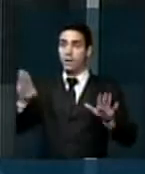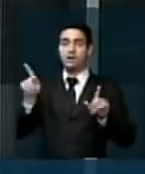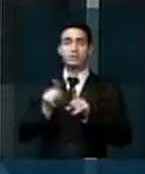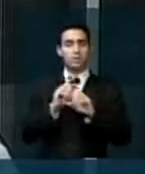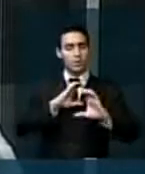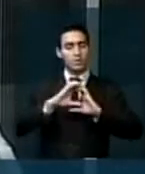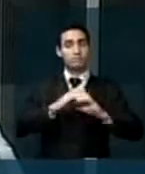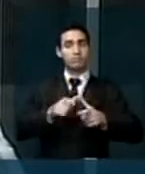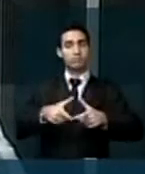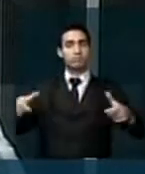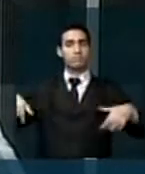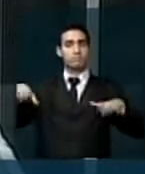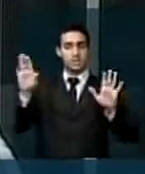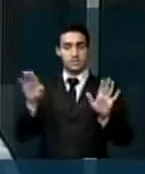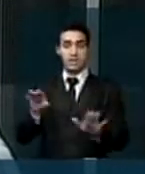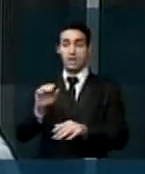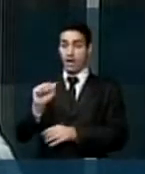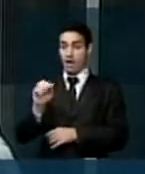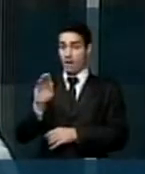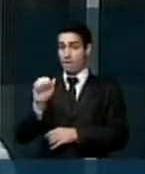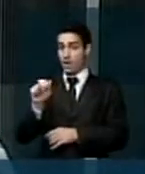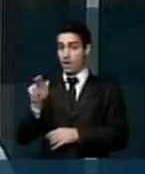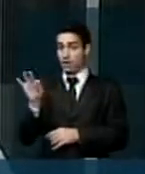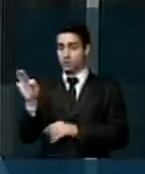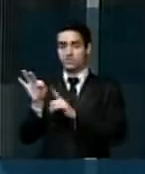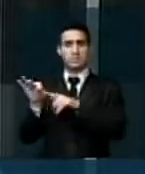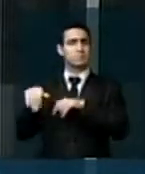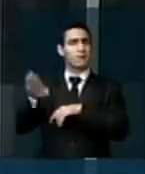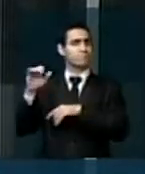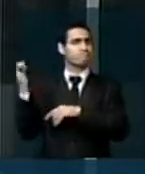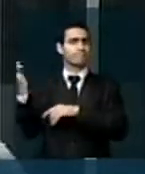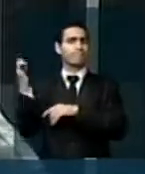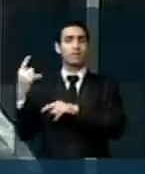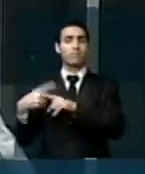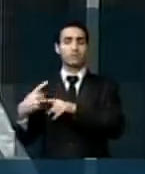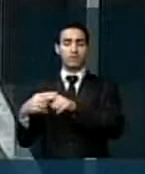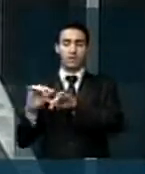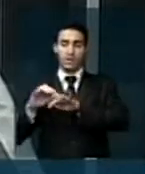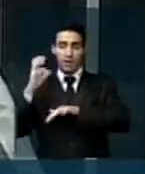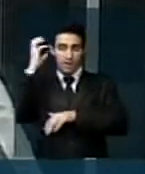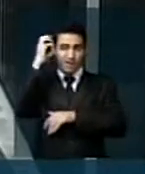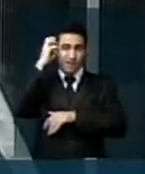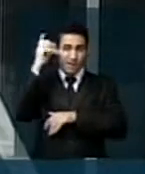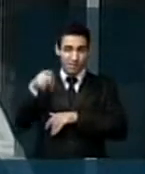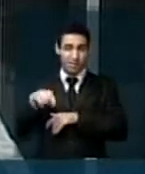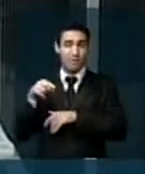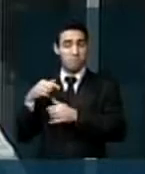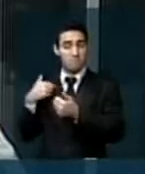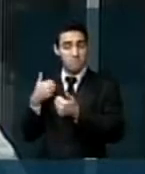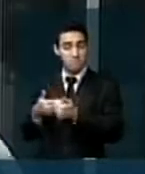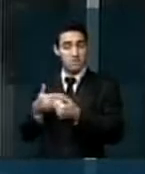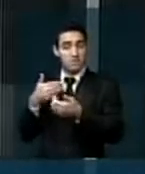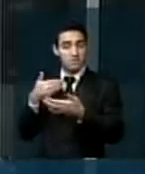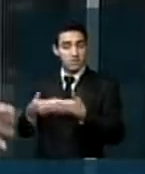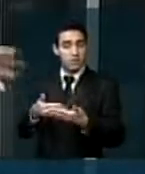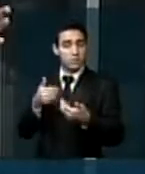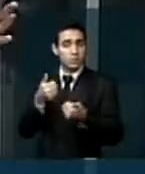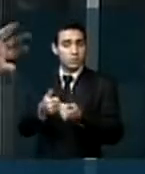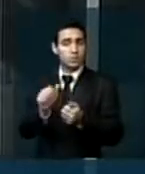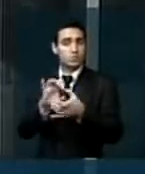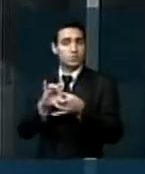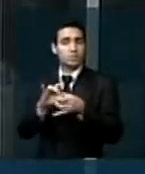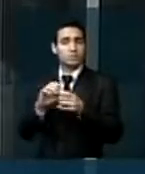O trabalho da BERT é indispensável para que a radiodifusão seja um fator de constante aproximação entre as